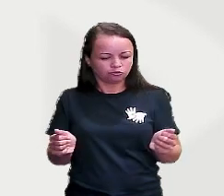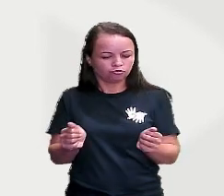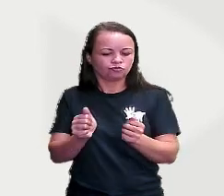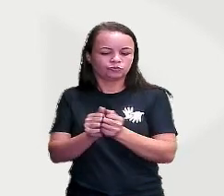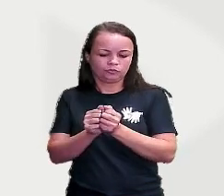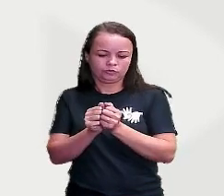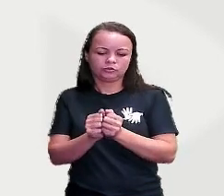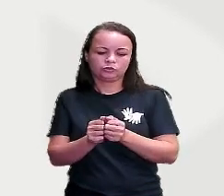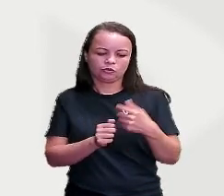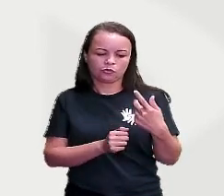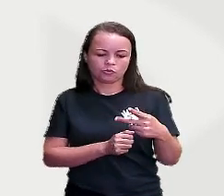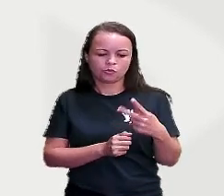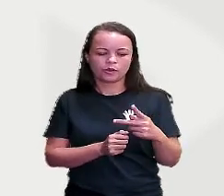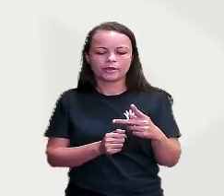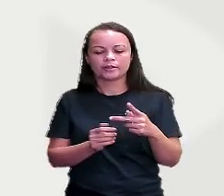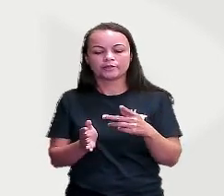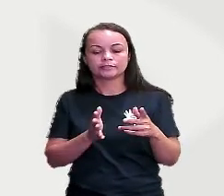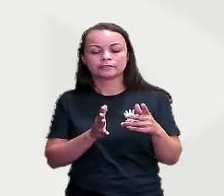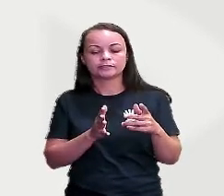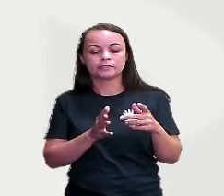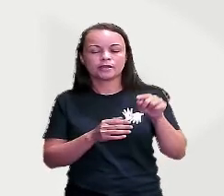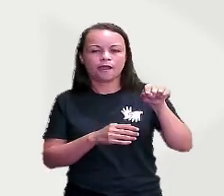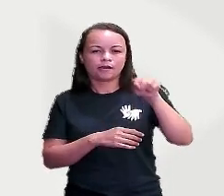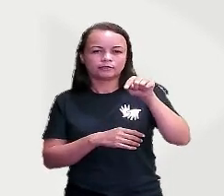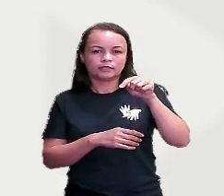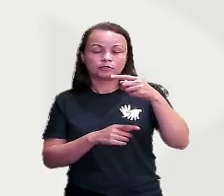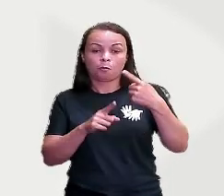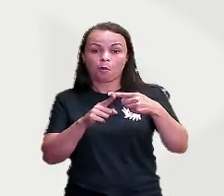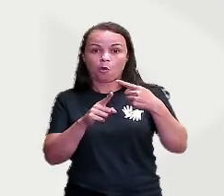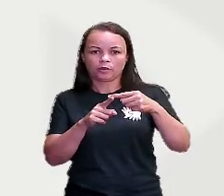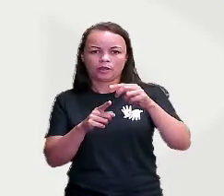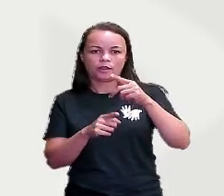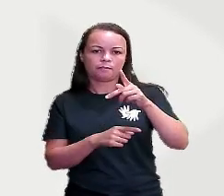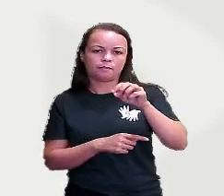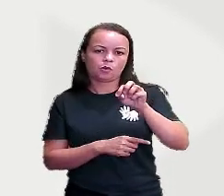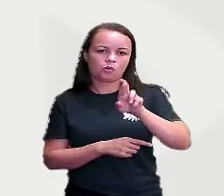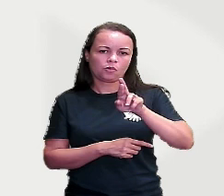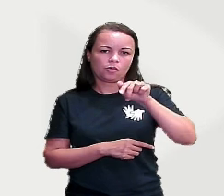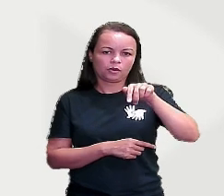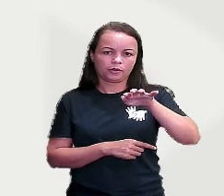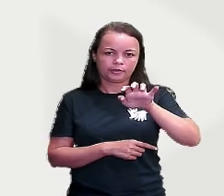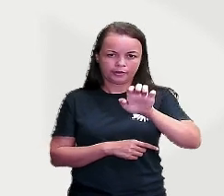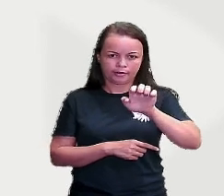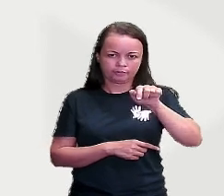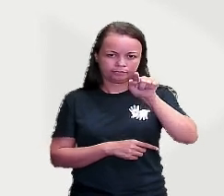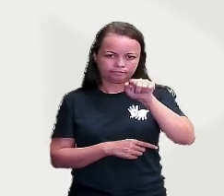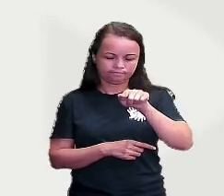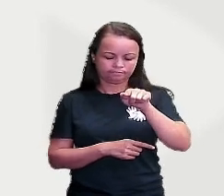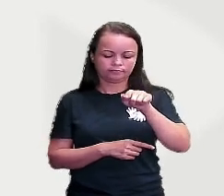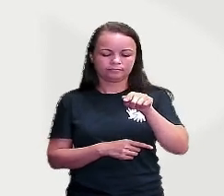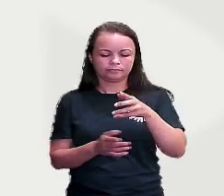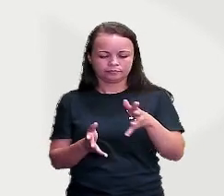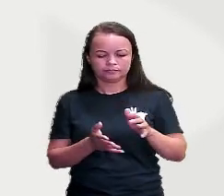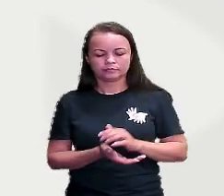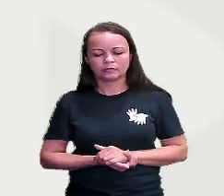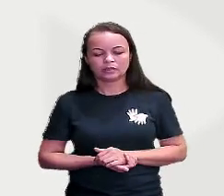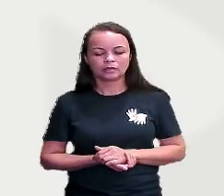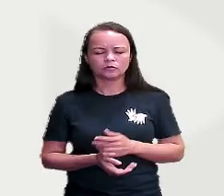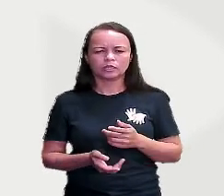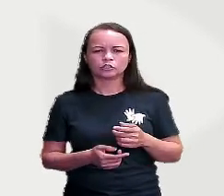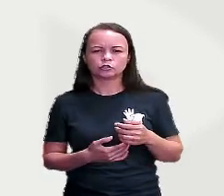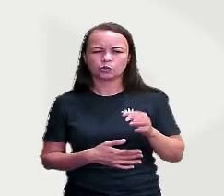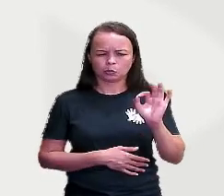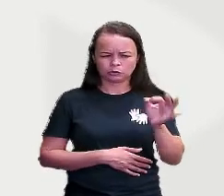e com esse acento também precedido aí, bivogal. Não deixo um certo pelo duvidoso.